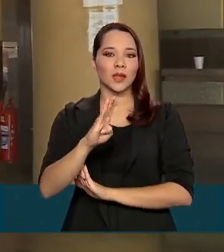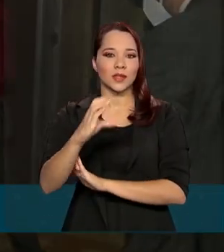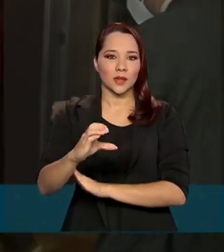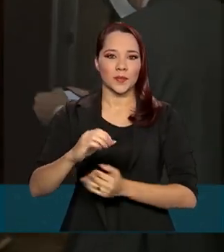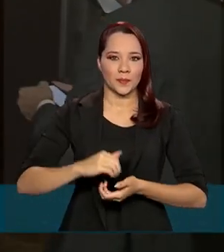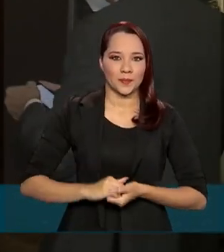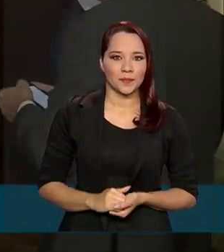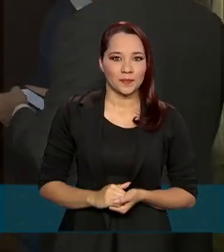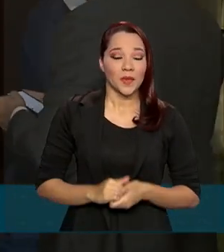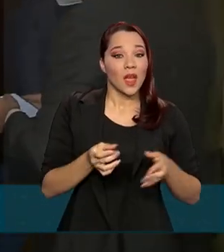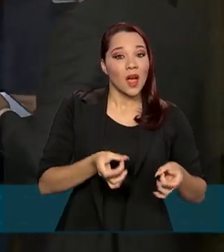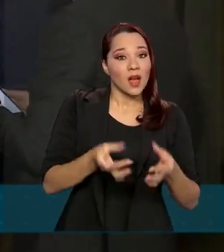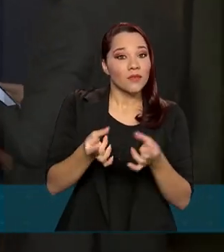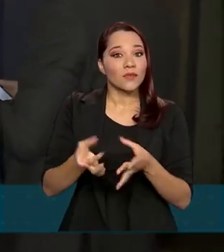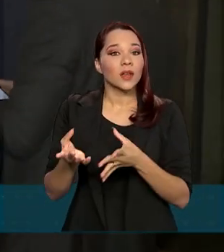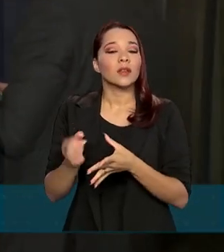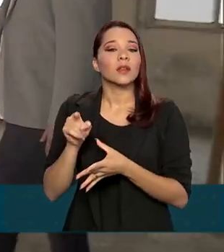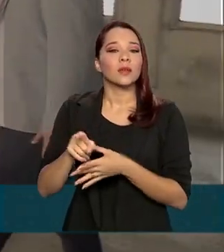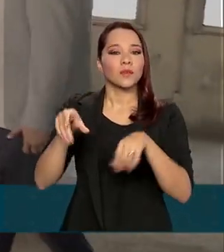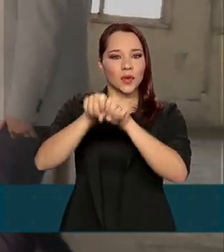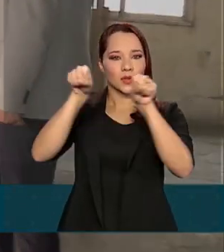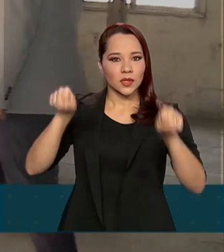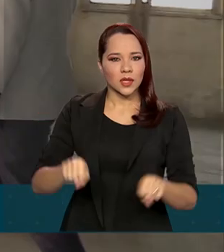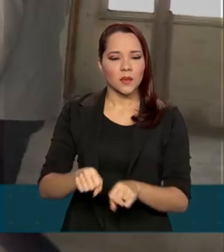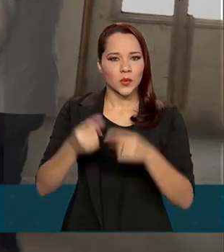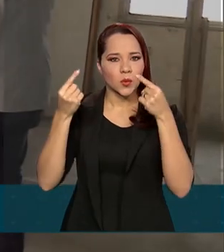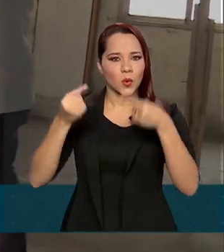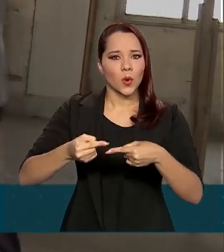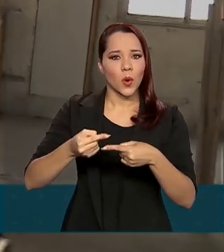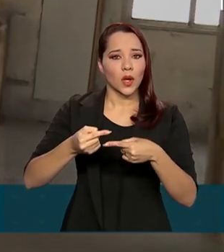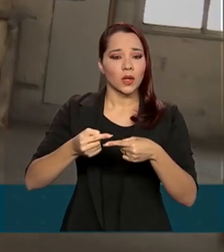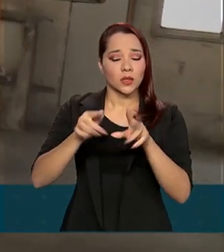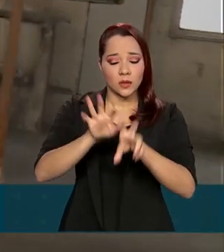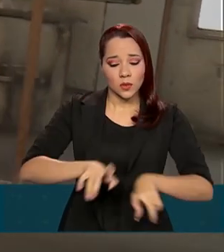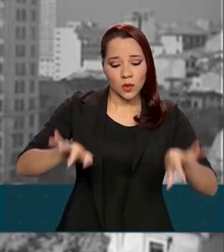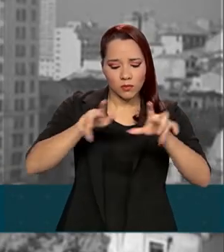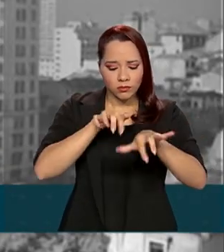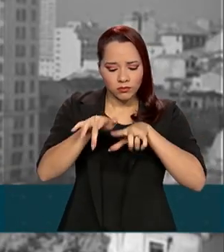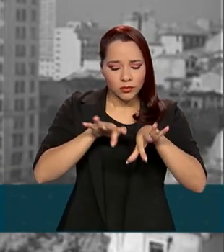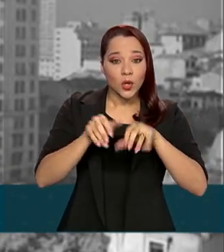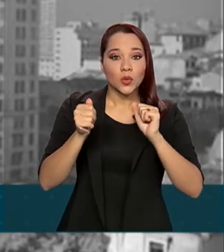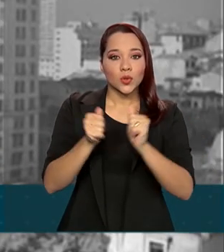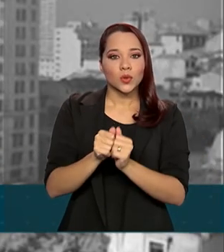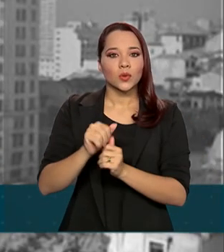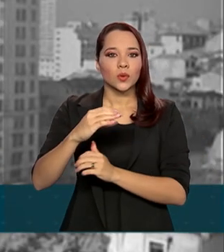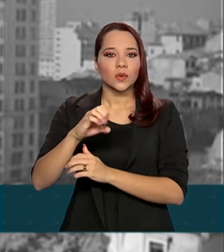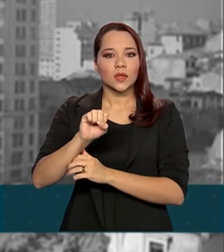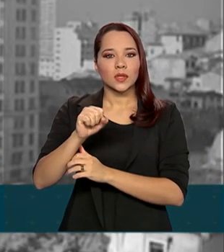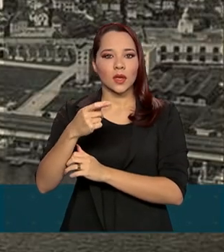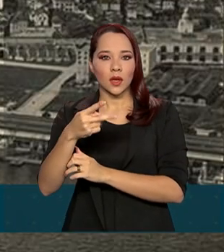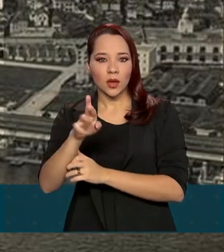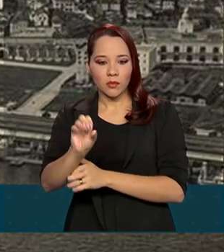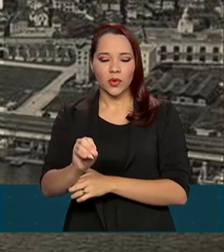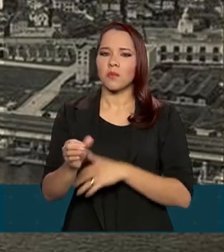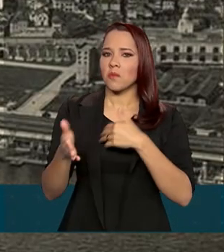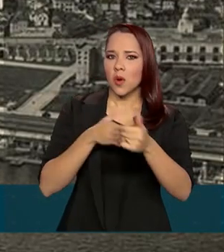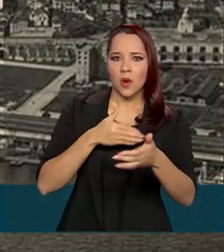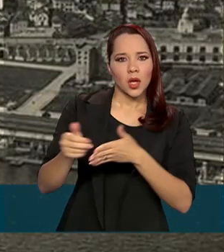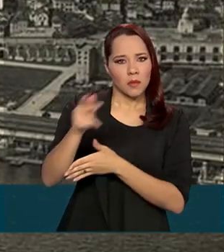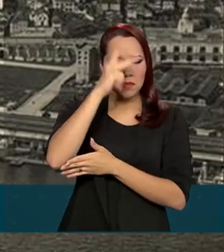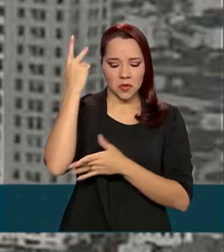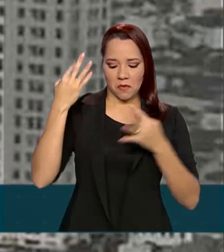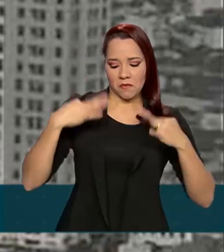EBC. A venda será feita pelo sistema de concorrência eletrônica, em parceria com o CERPRO. Qualquer pessoa